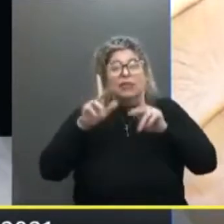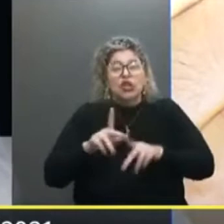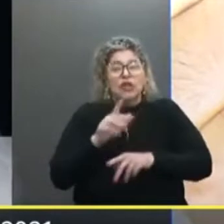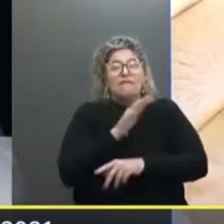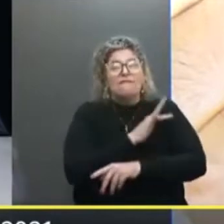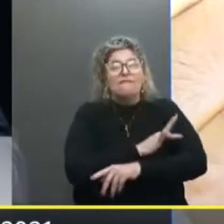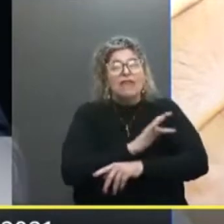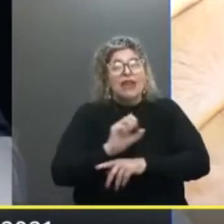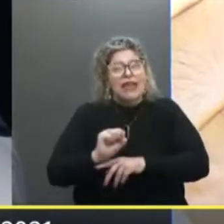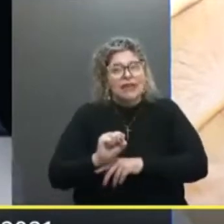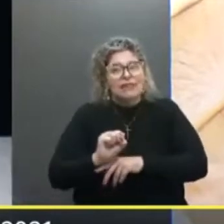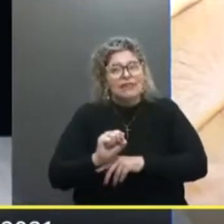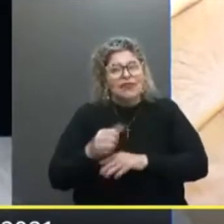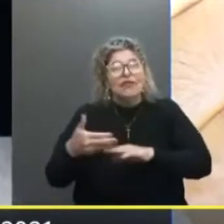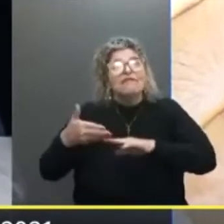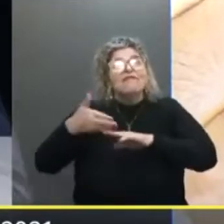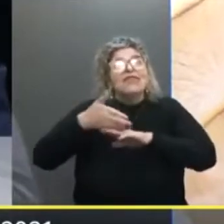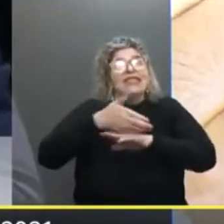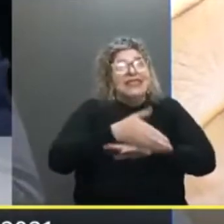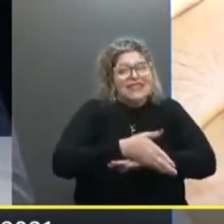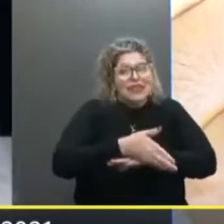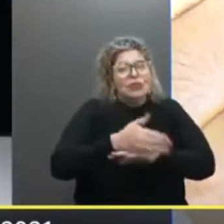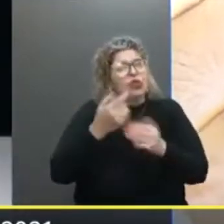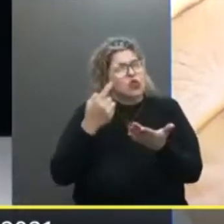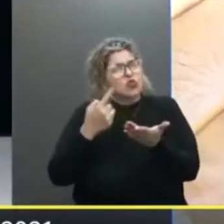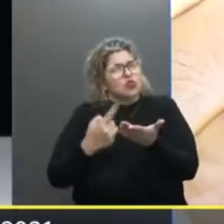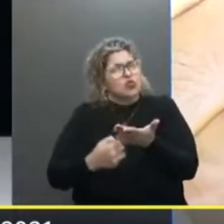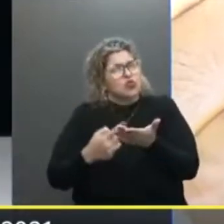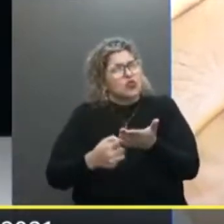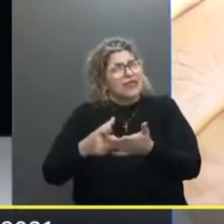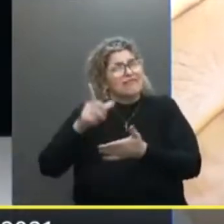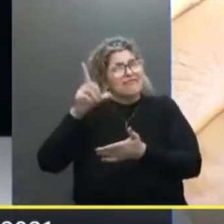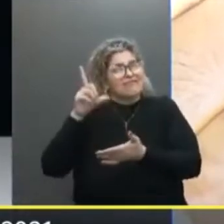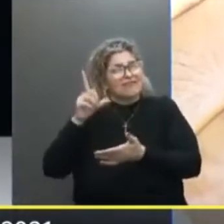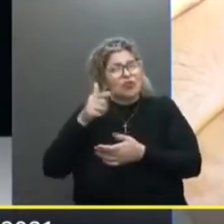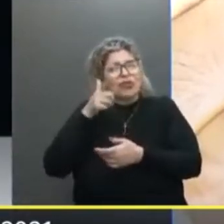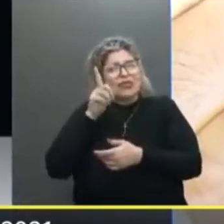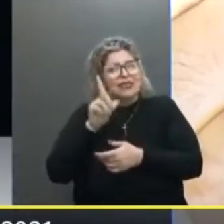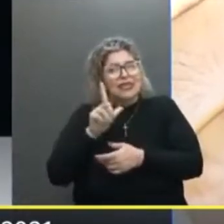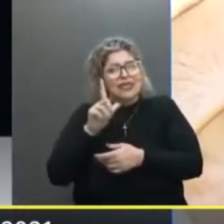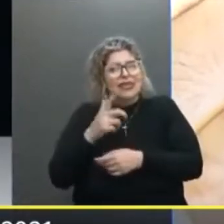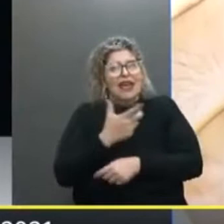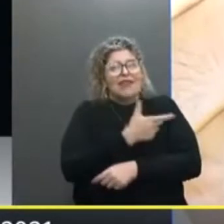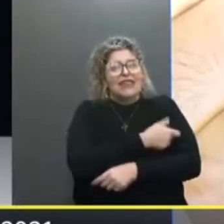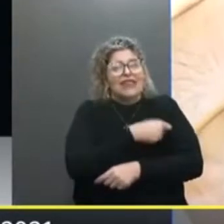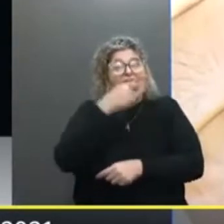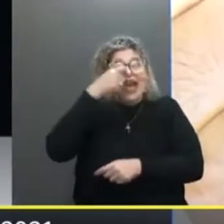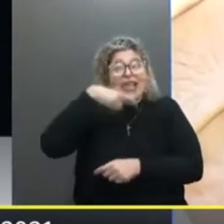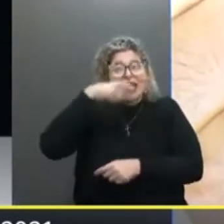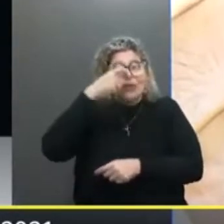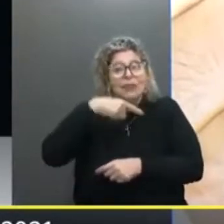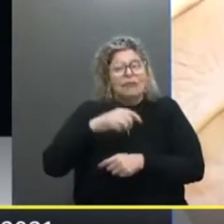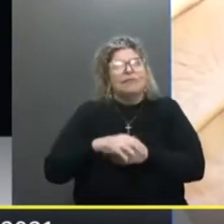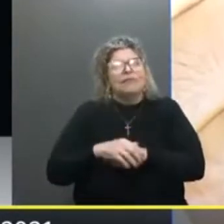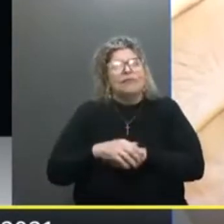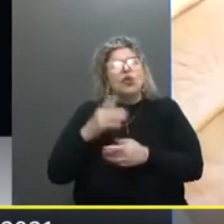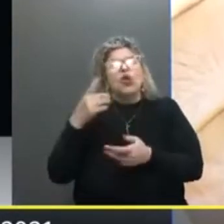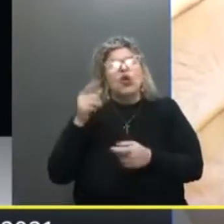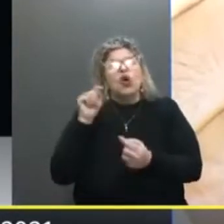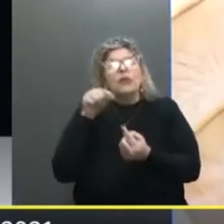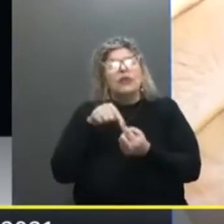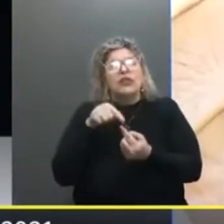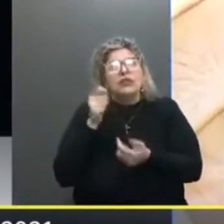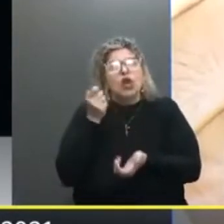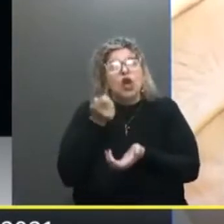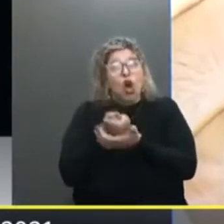Fiergos Vai se lembrar Nós fomos lá Na Fiergos Porque temos Um acordo Antigo Com eles De fornecimento De vacinas Para gripe E nosso objetivo